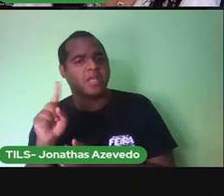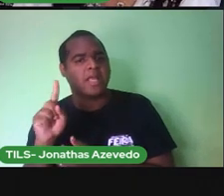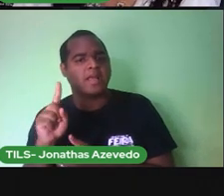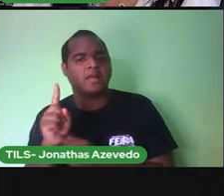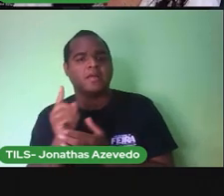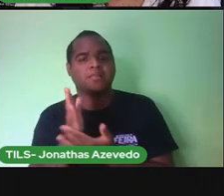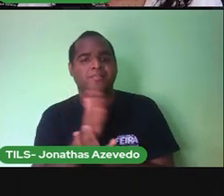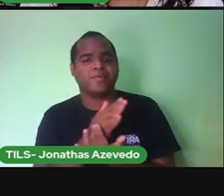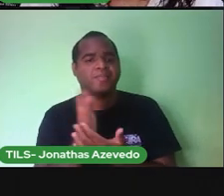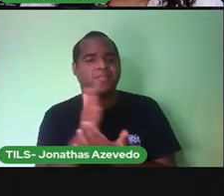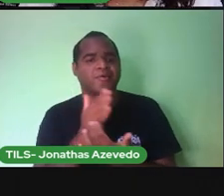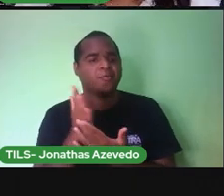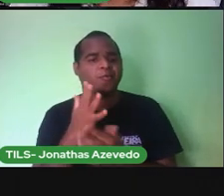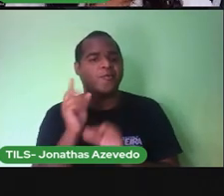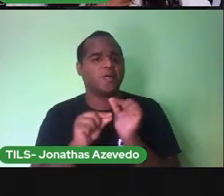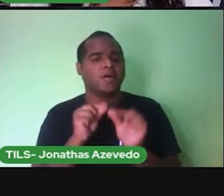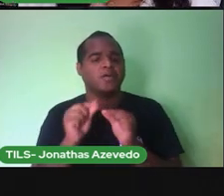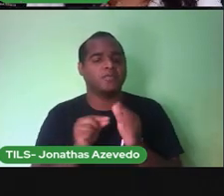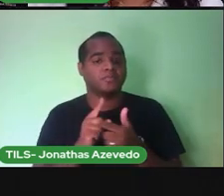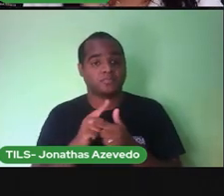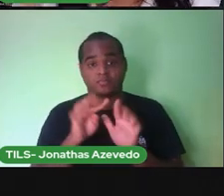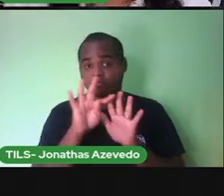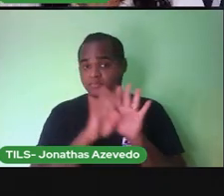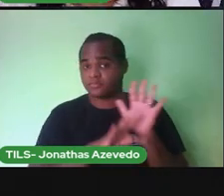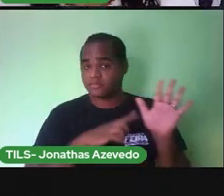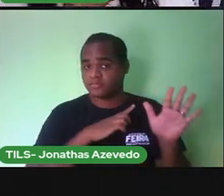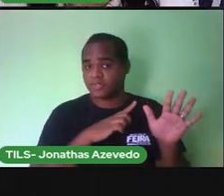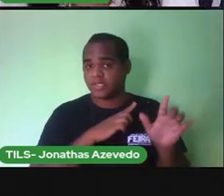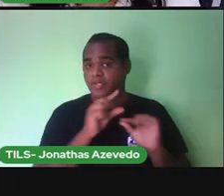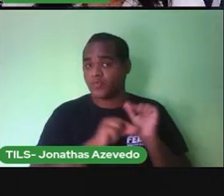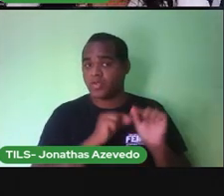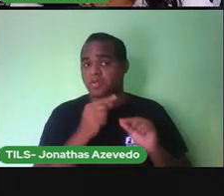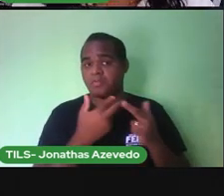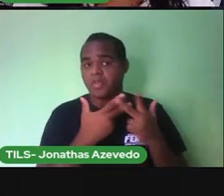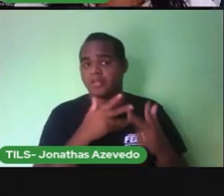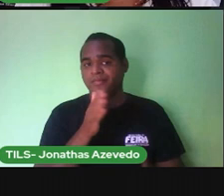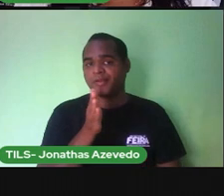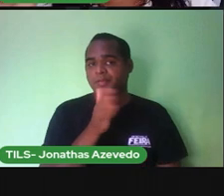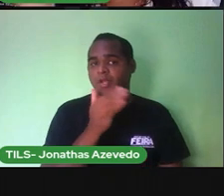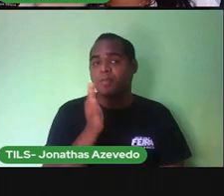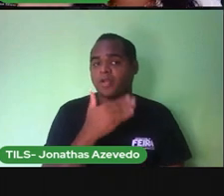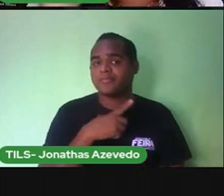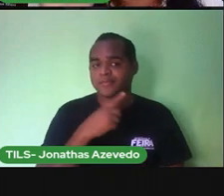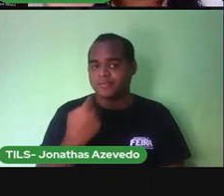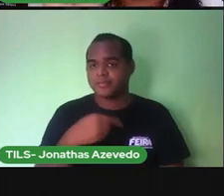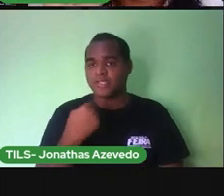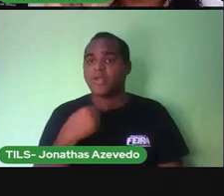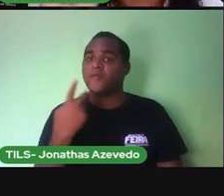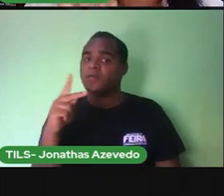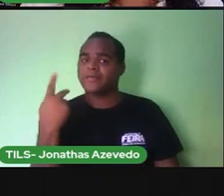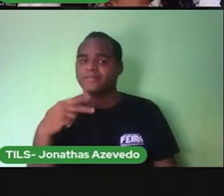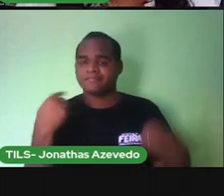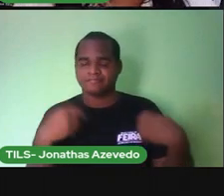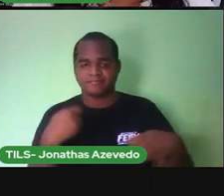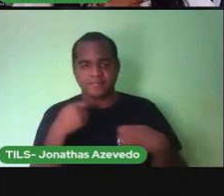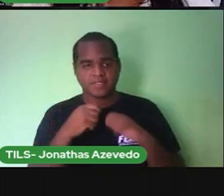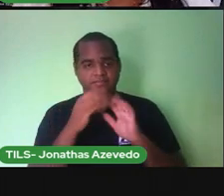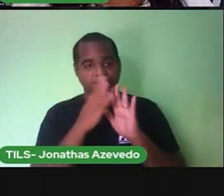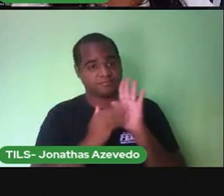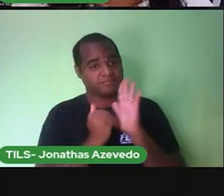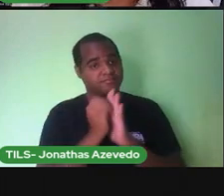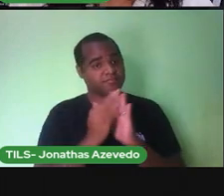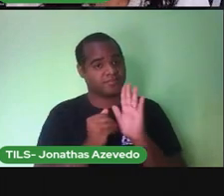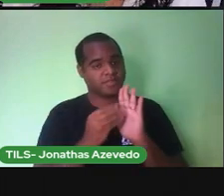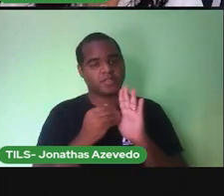palavras? Lá no texto Tem um espaço Em branco Você agora Vai pintar Esses